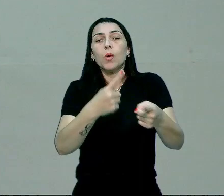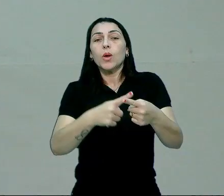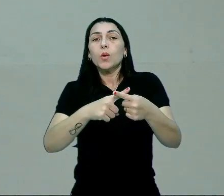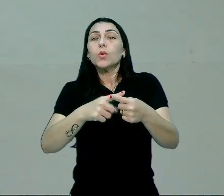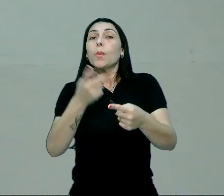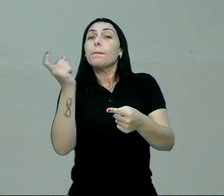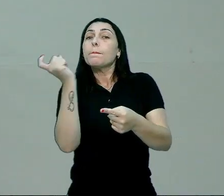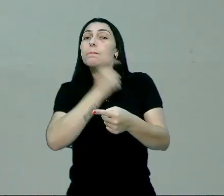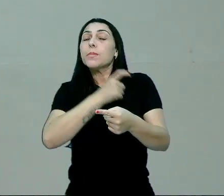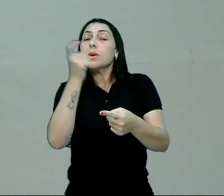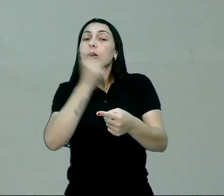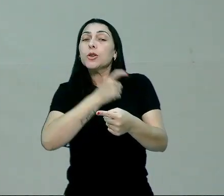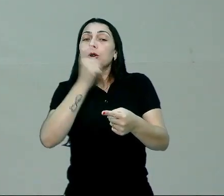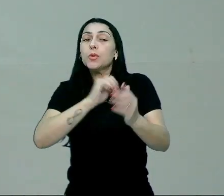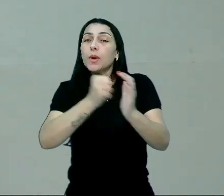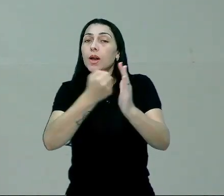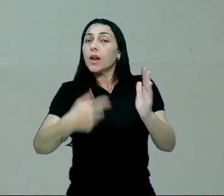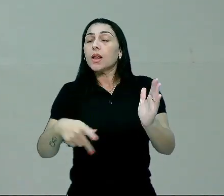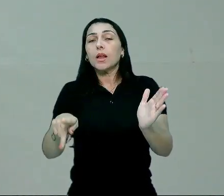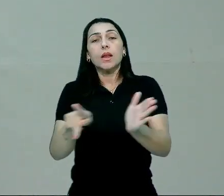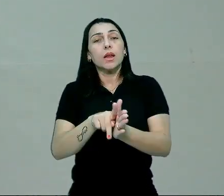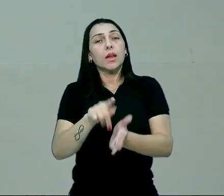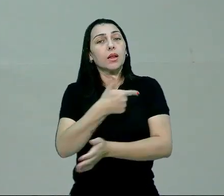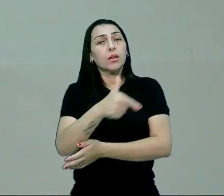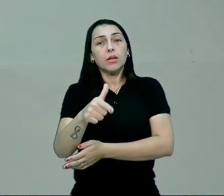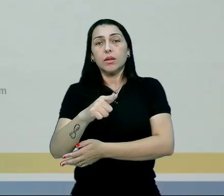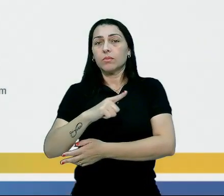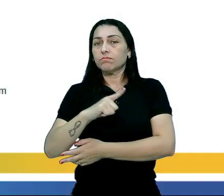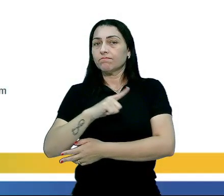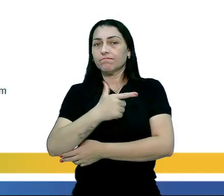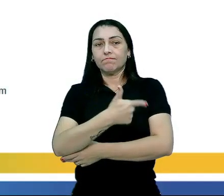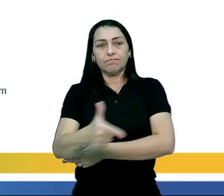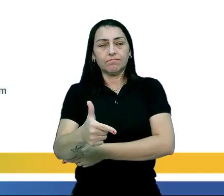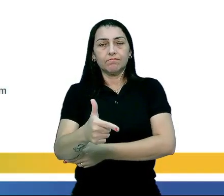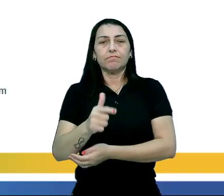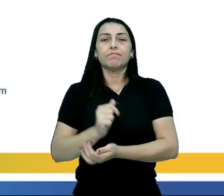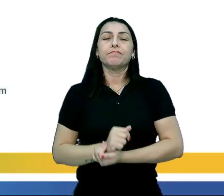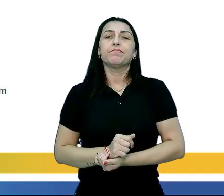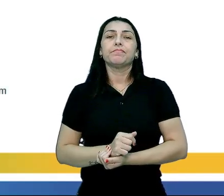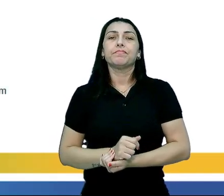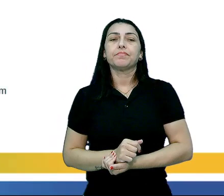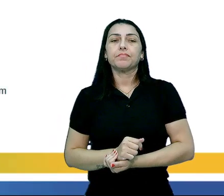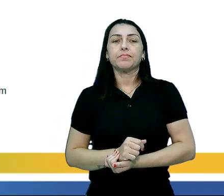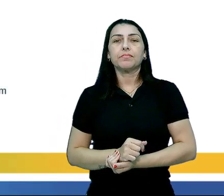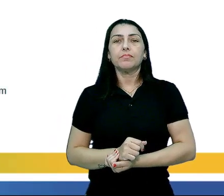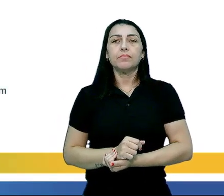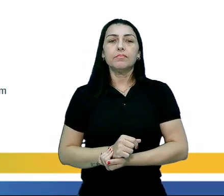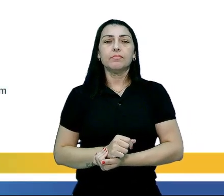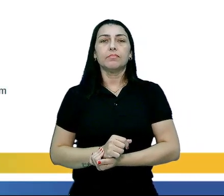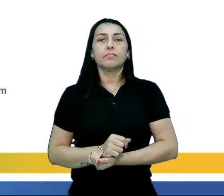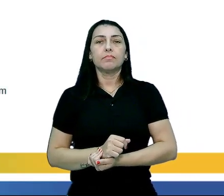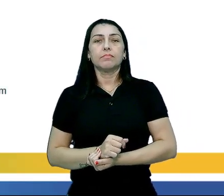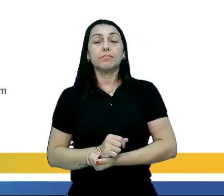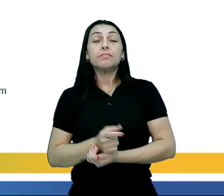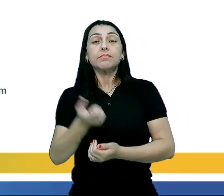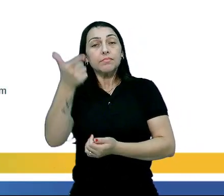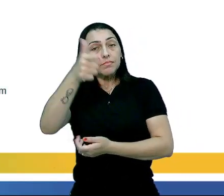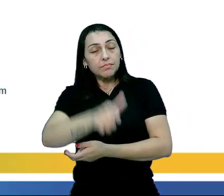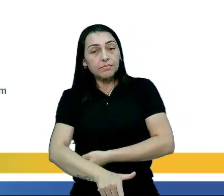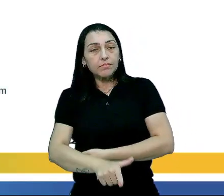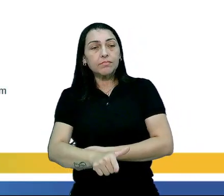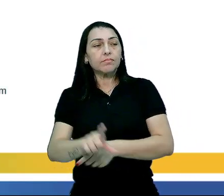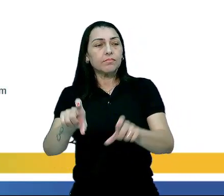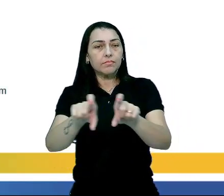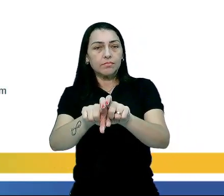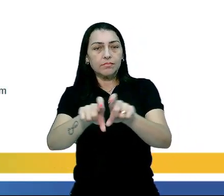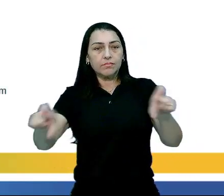falseando uma característica. Vamos voltar, então, para a questão? Então, temos aí, vamos novamente